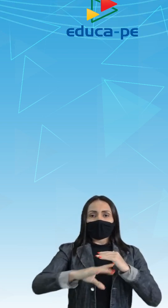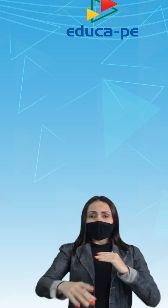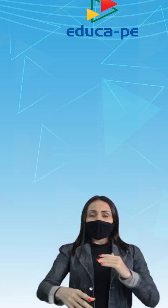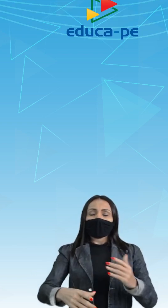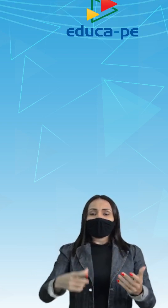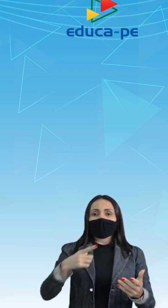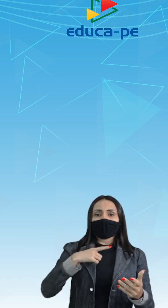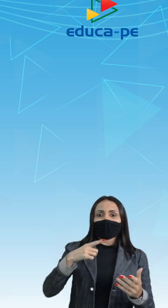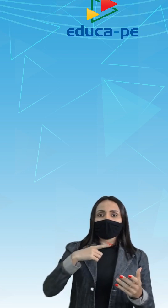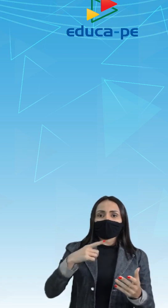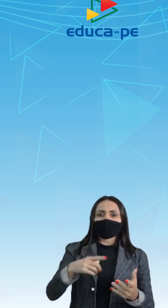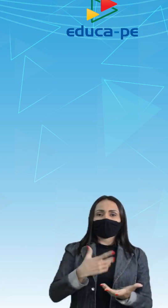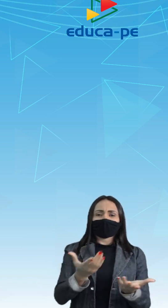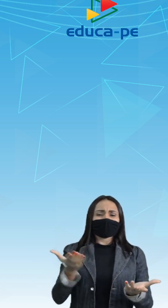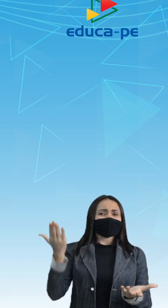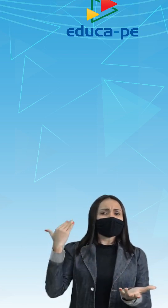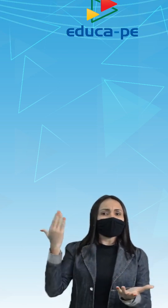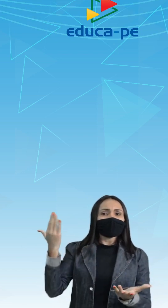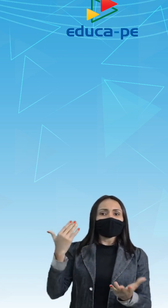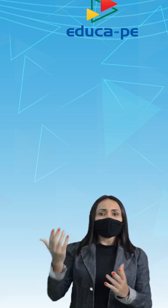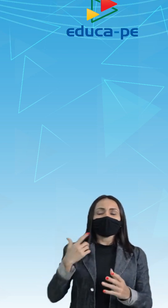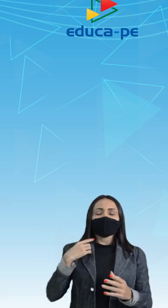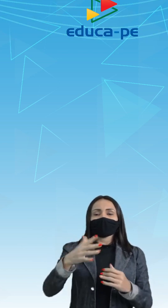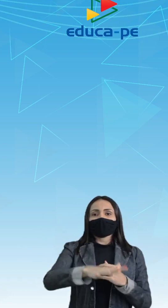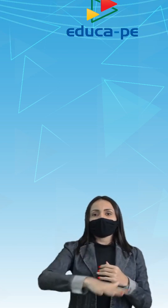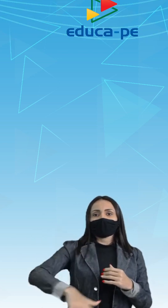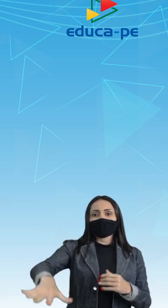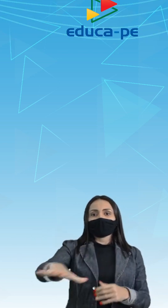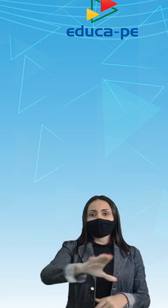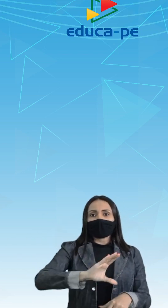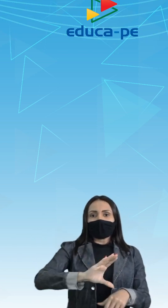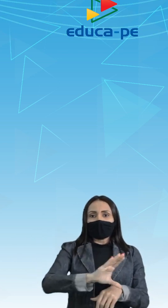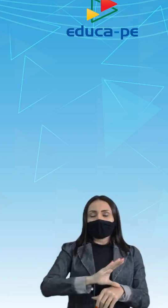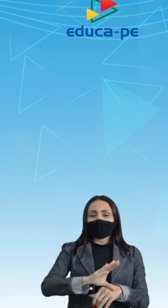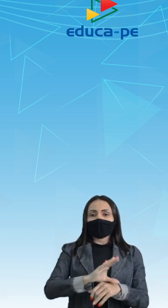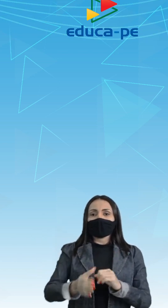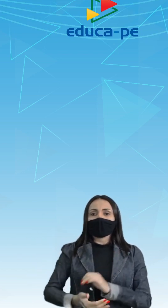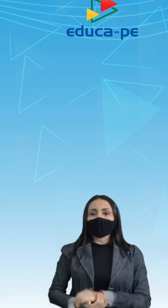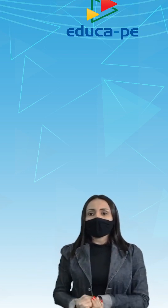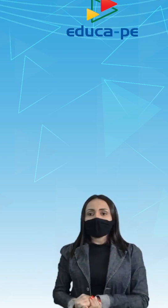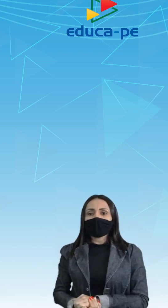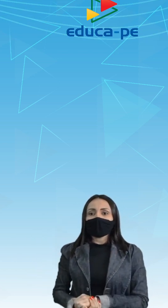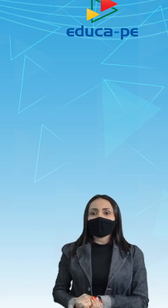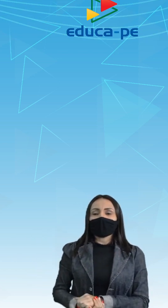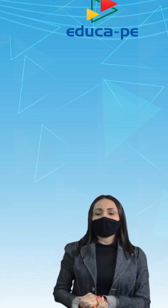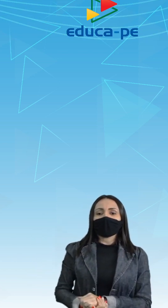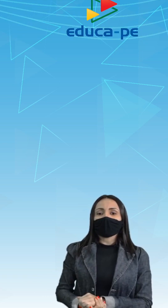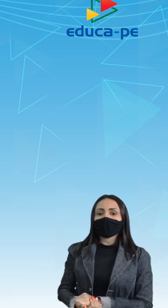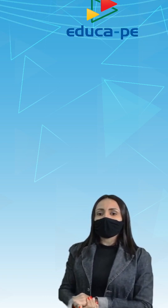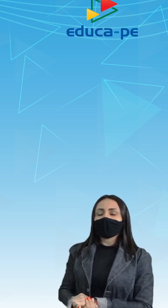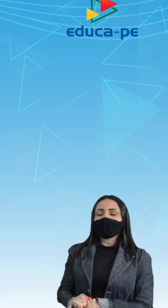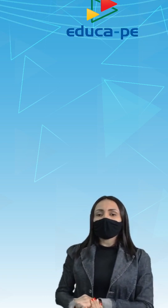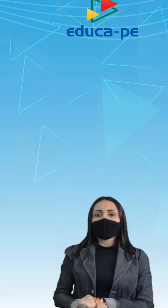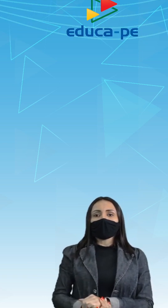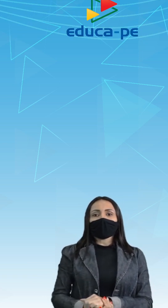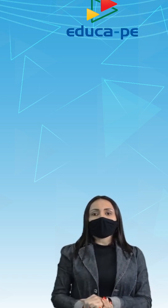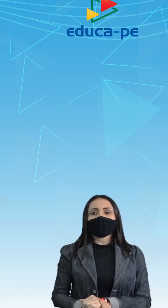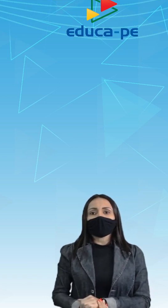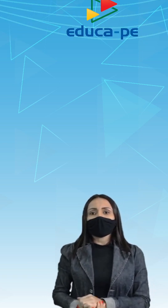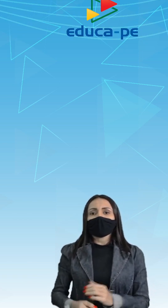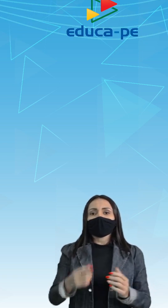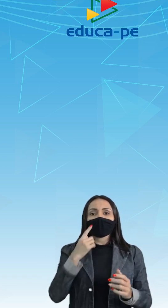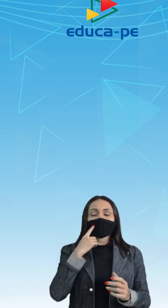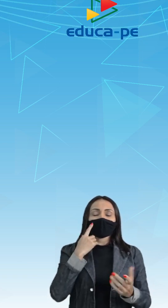sedimentos antigos nas áreas continentais, que são sedimentos retirados do assoalho oceânico, que